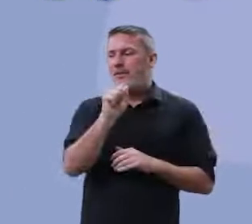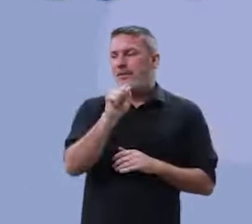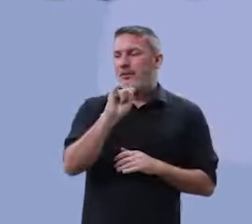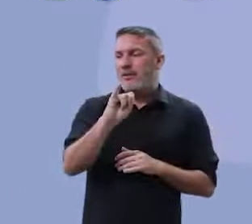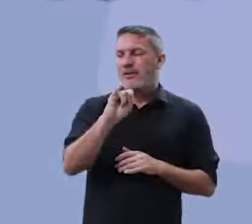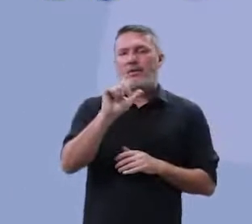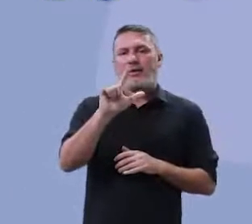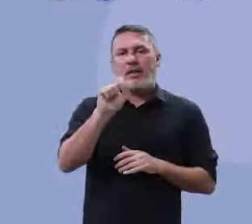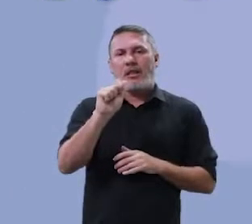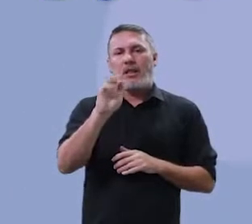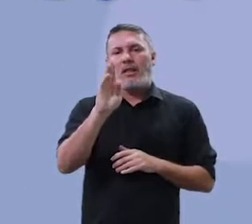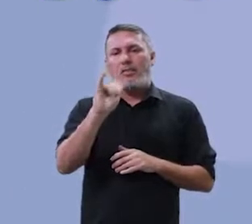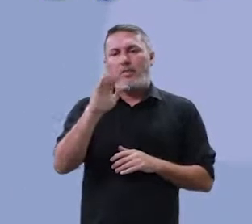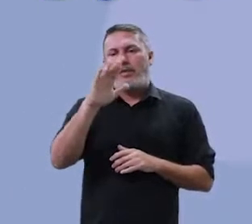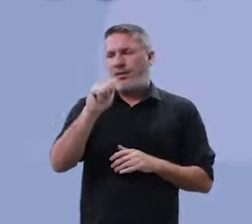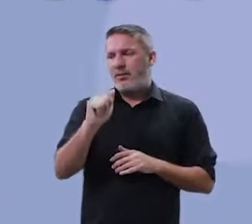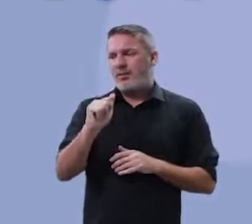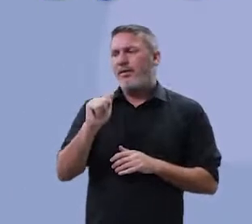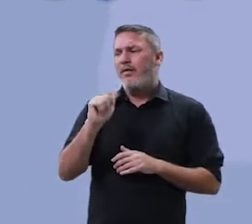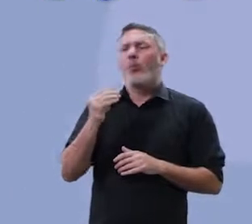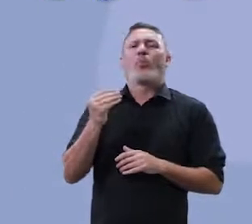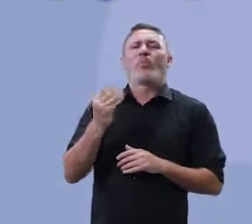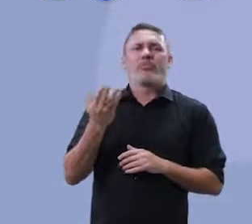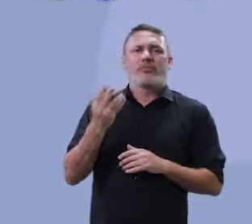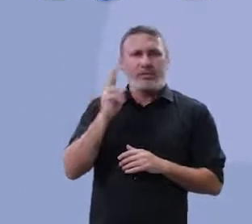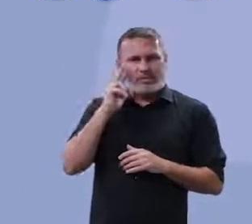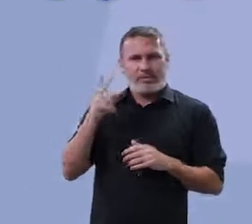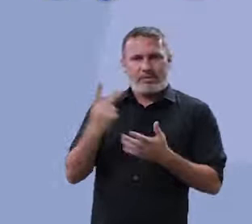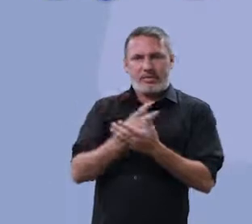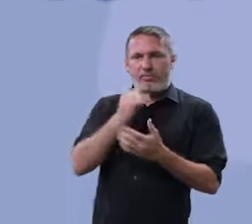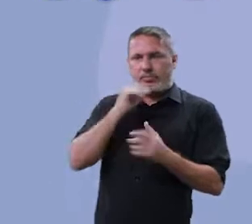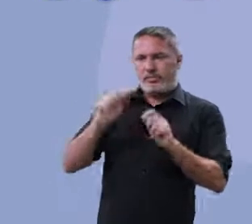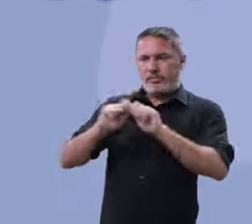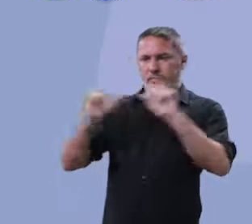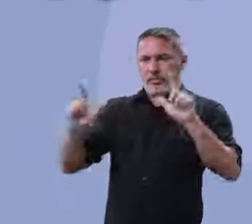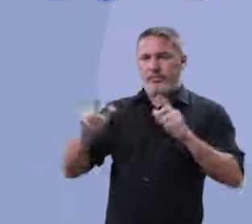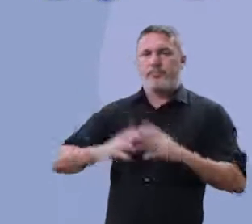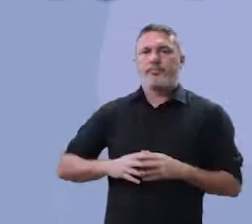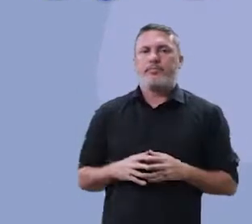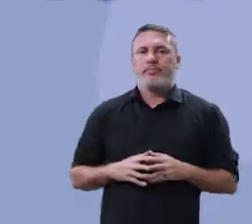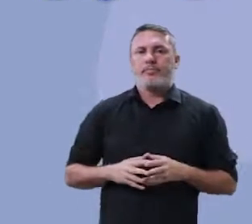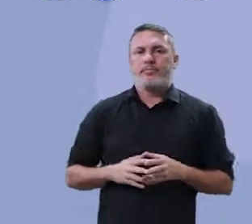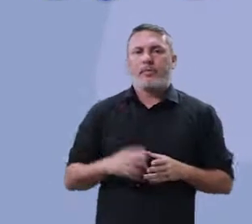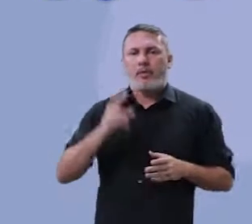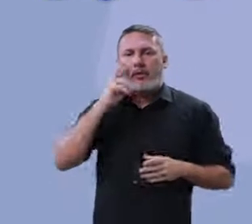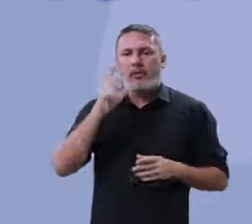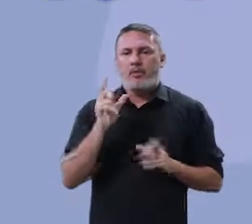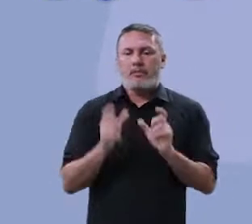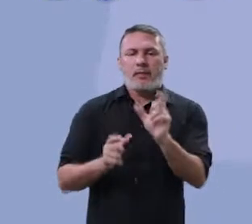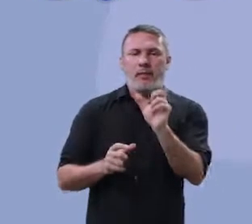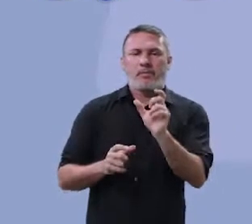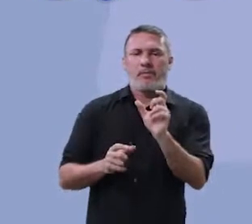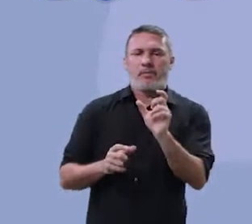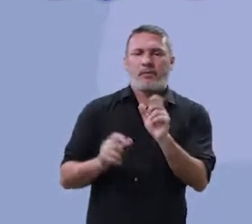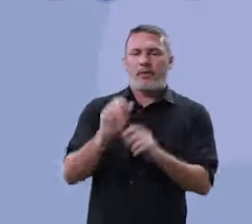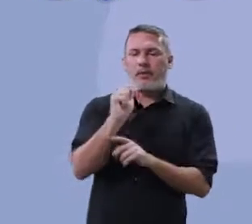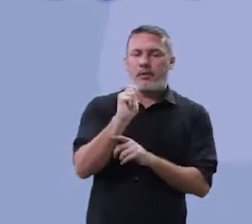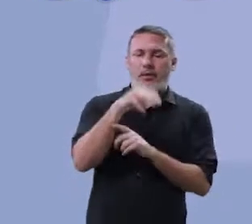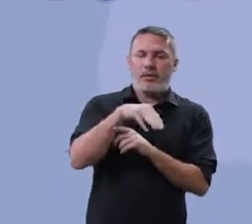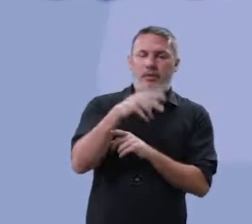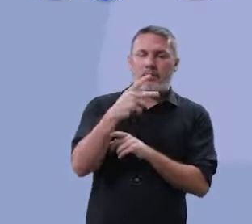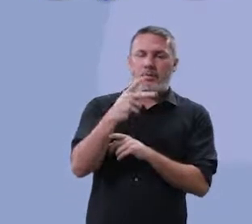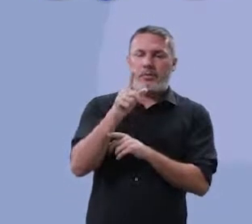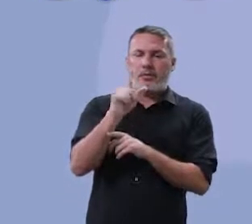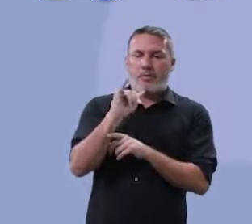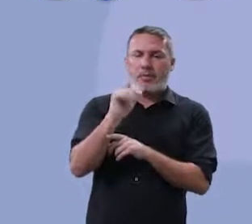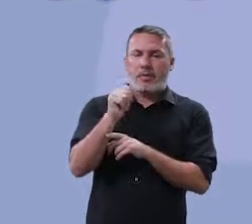Separação silábica. O é separação silábica? Ali, olha o erro ali. Quando ele coloca ampliação, separou o